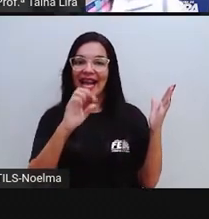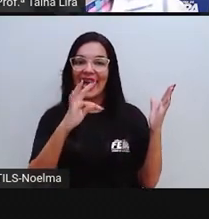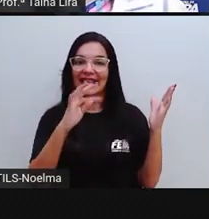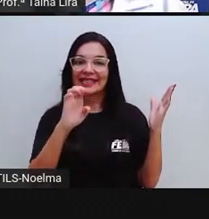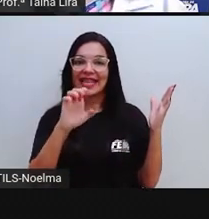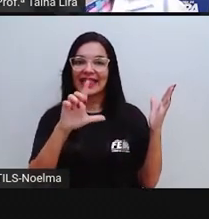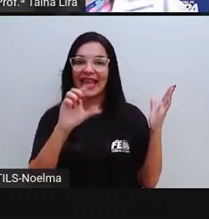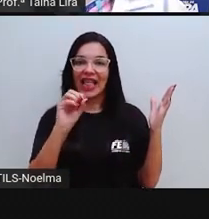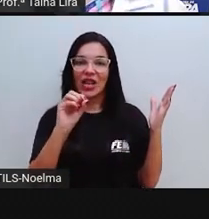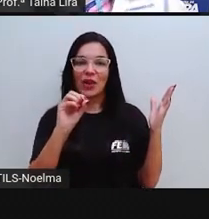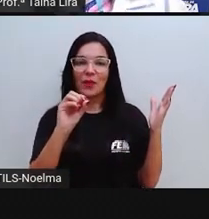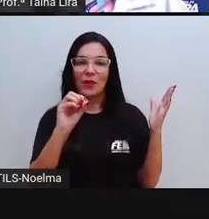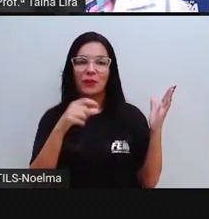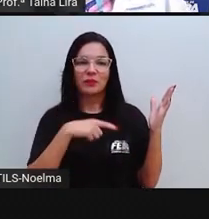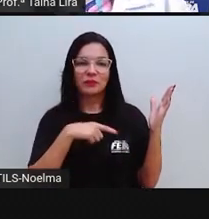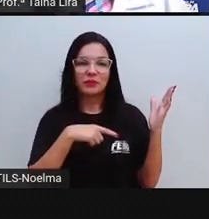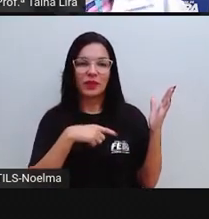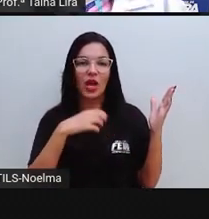olha lá.